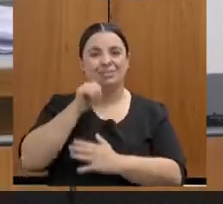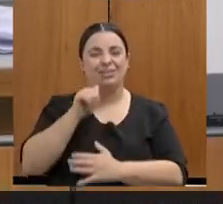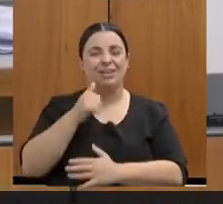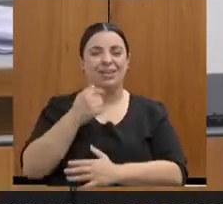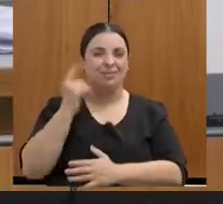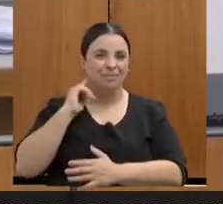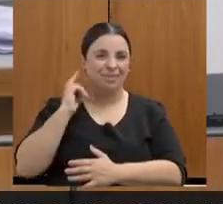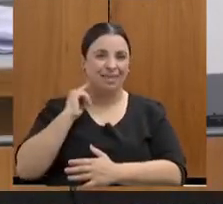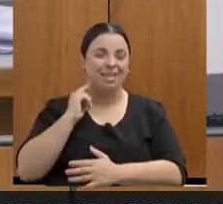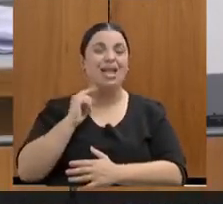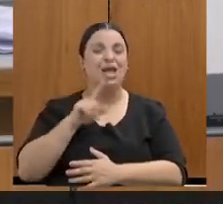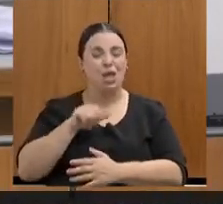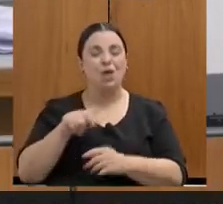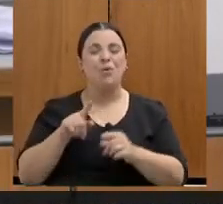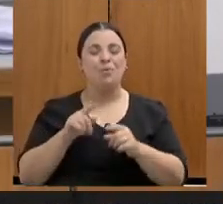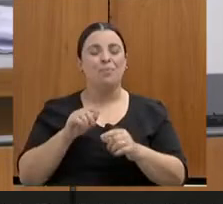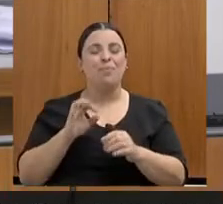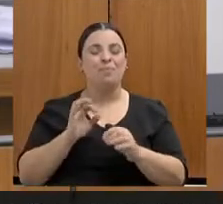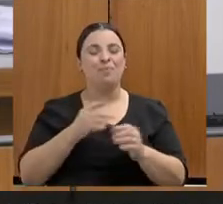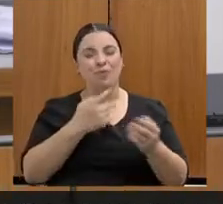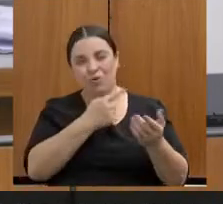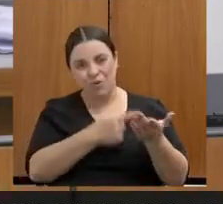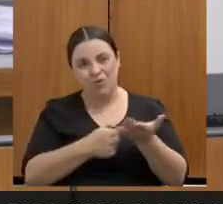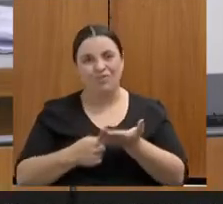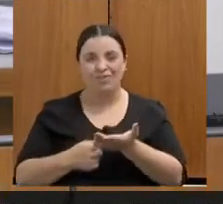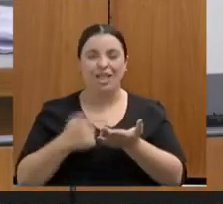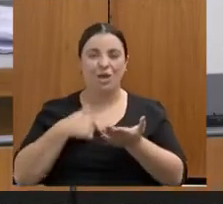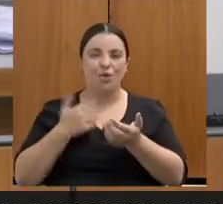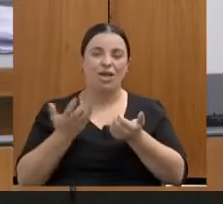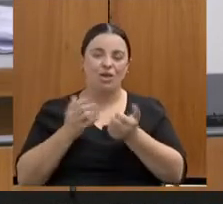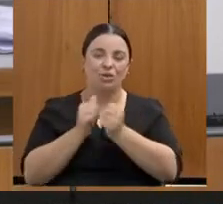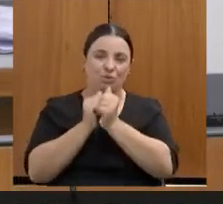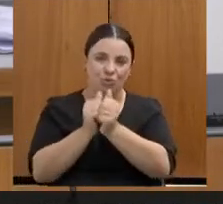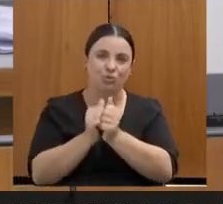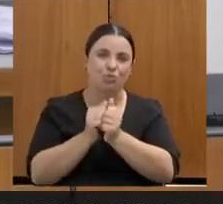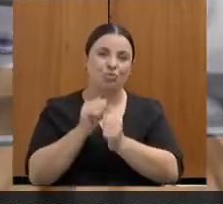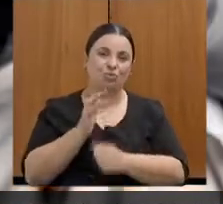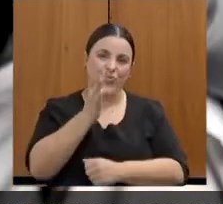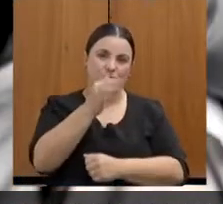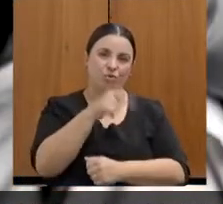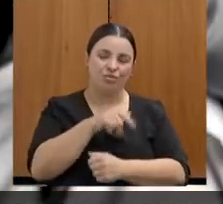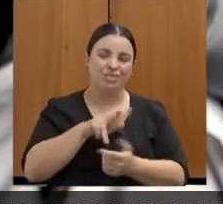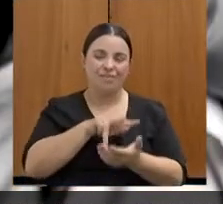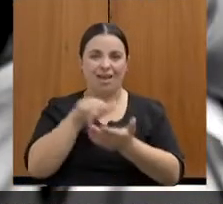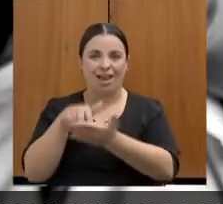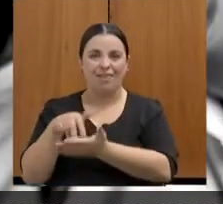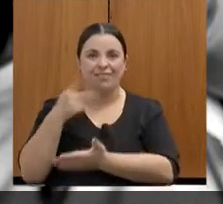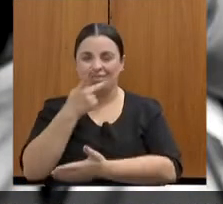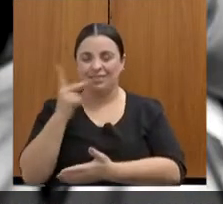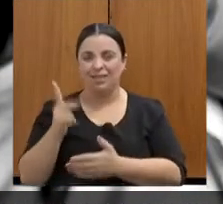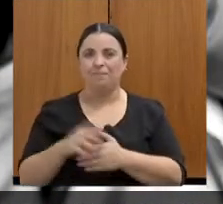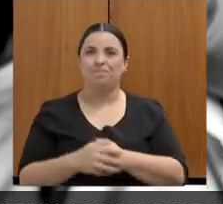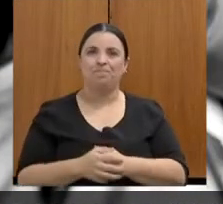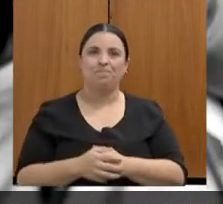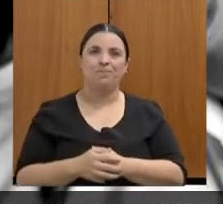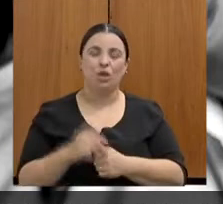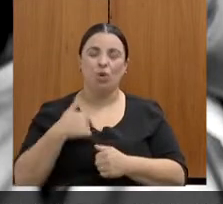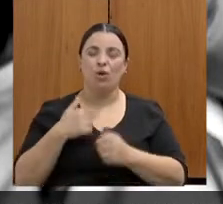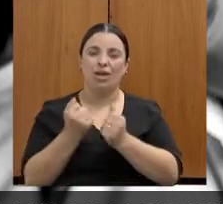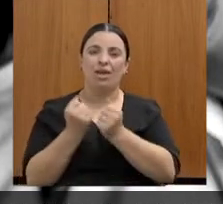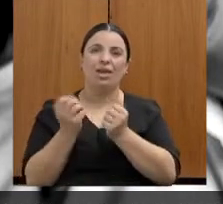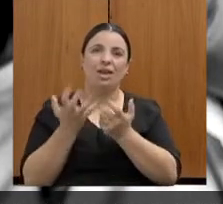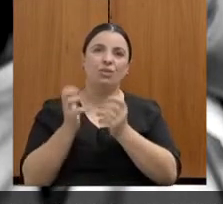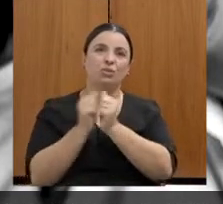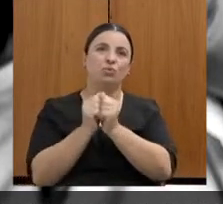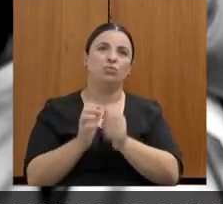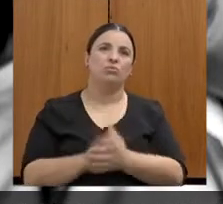acompanhar lá quando vocês forem. Bom, começando ali, só lembrando alguns números, destacando alguns números,